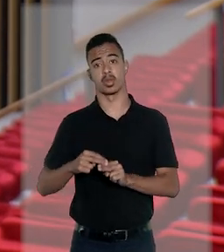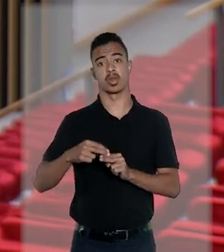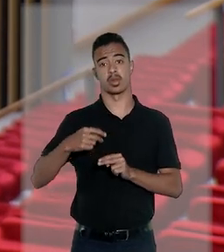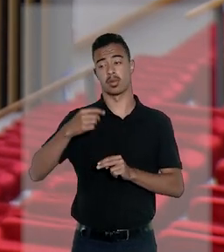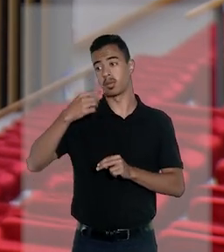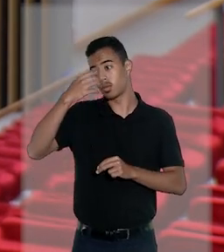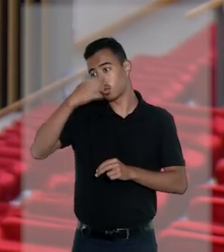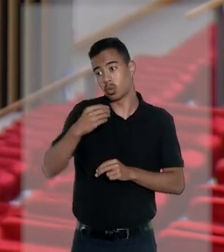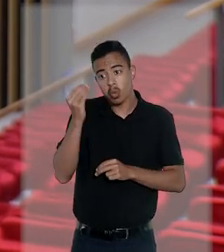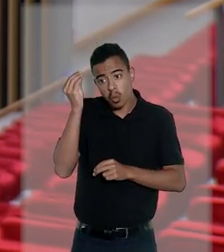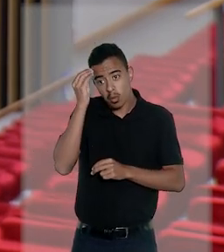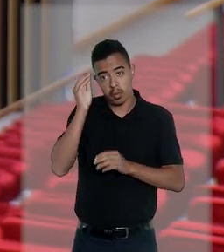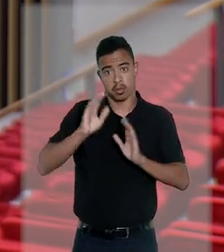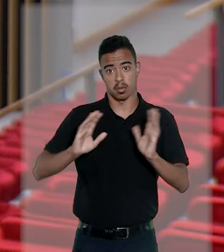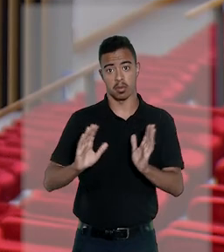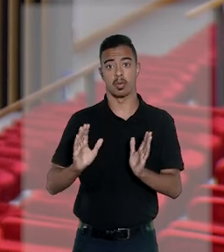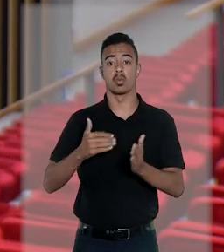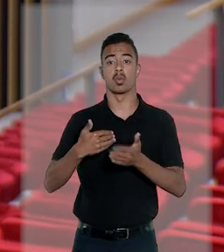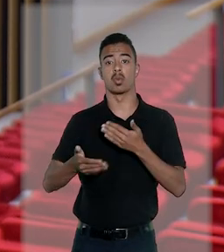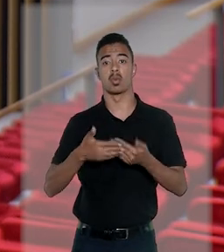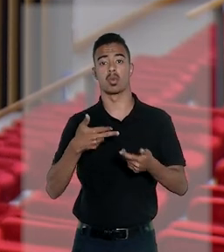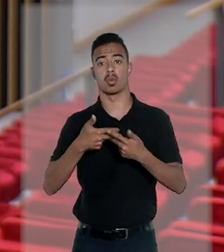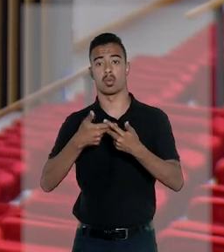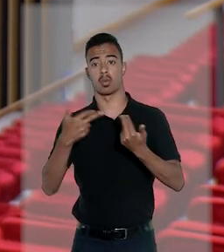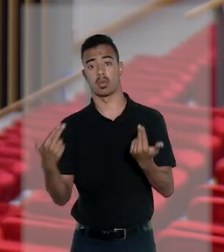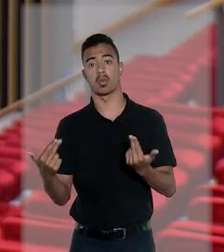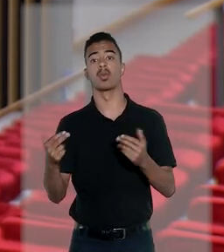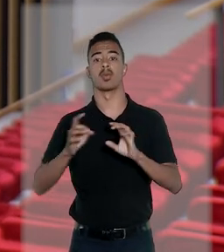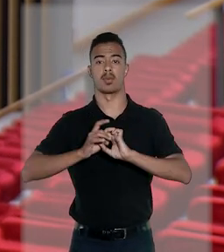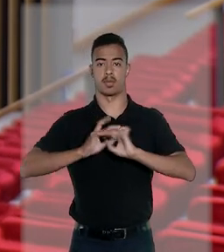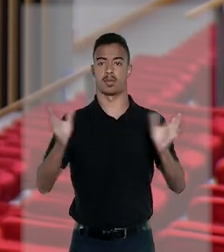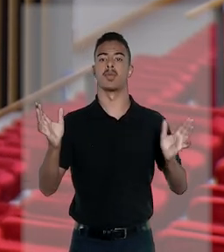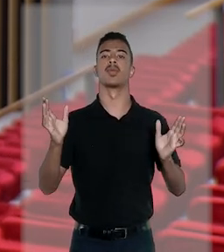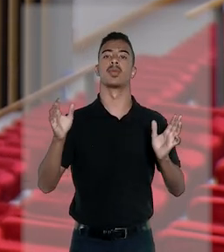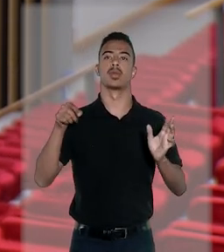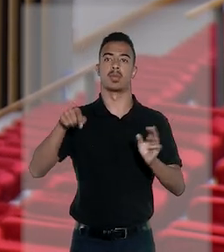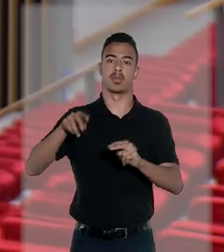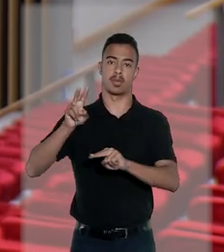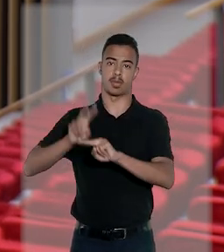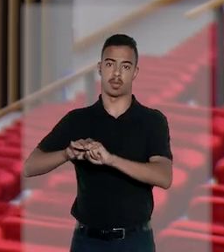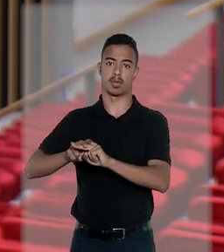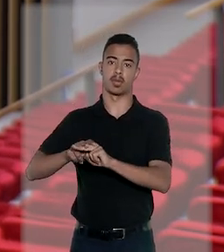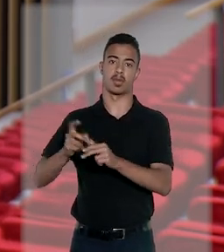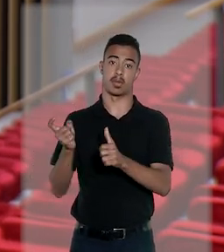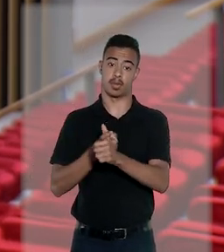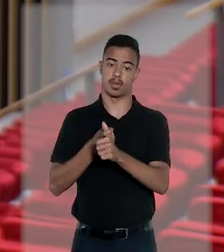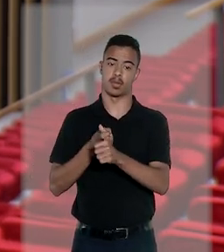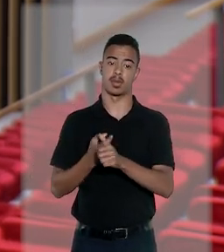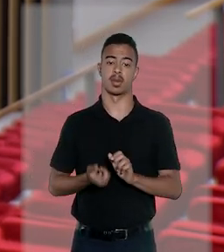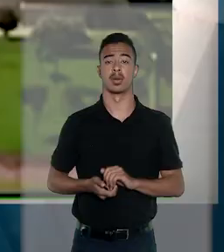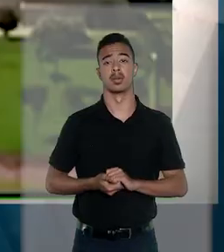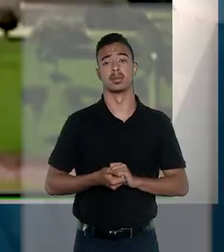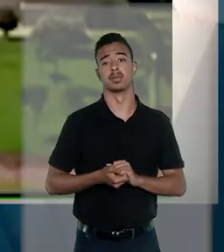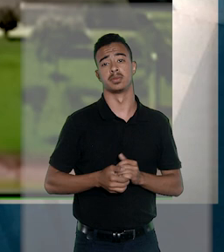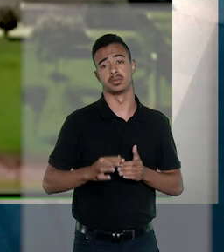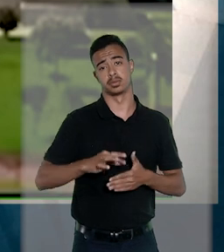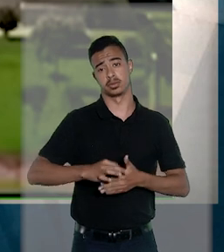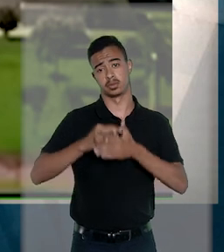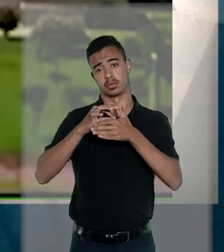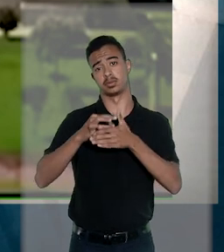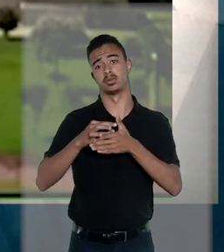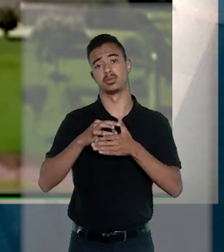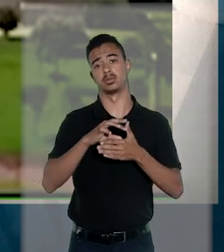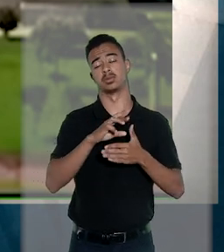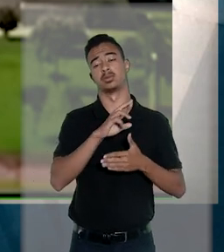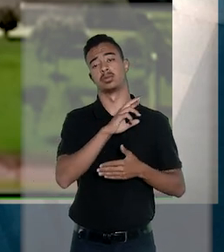voluntário e indesculpável de qualquer prestação alimentícia autorizaria o encarceramento do devedor. O relator do